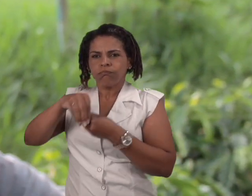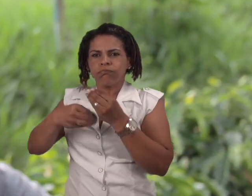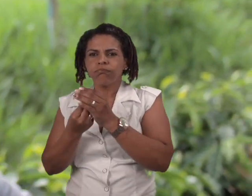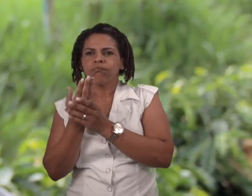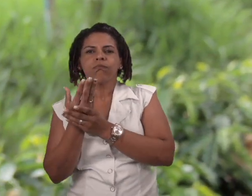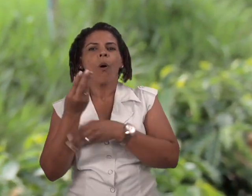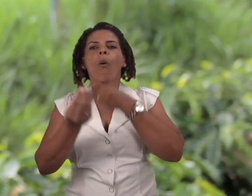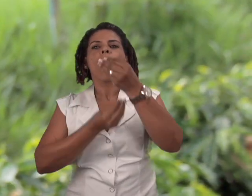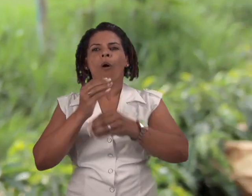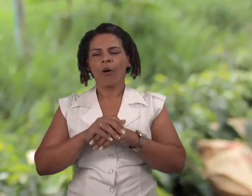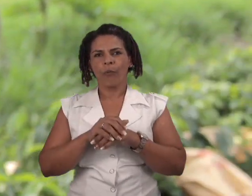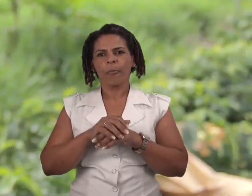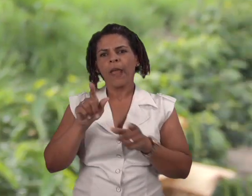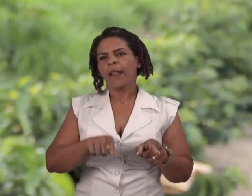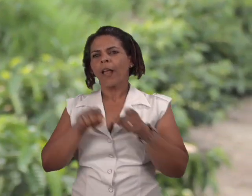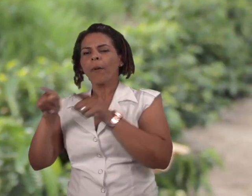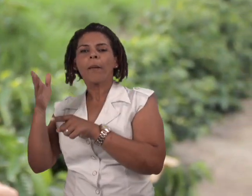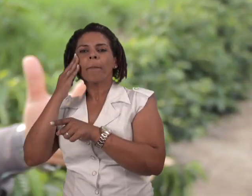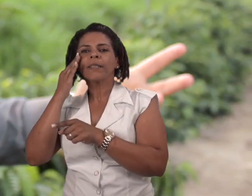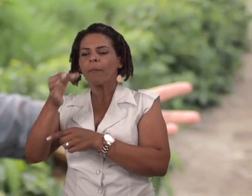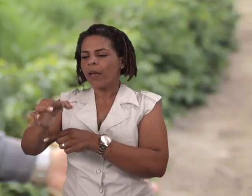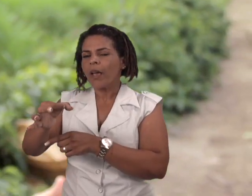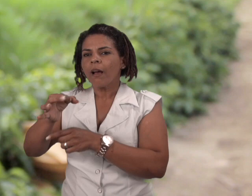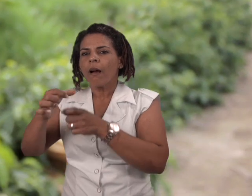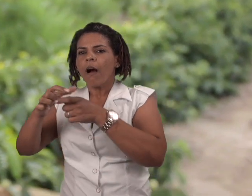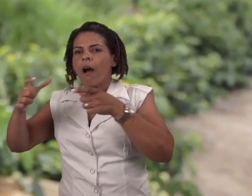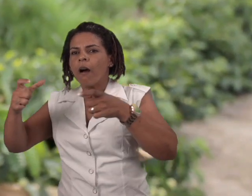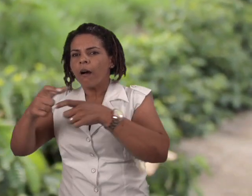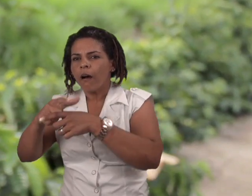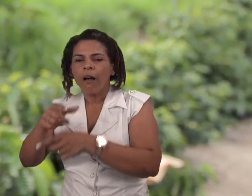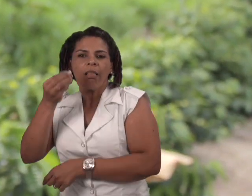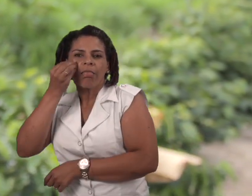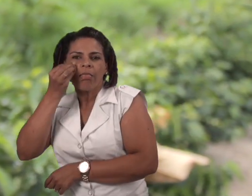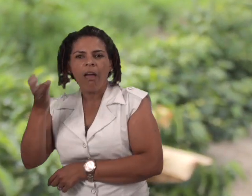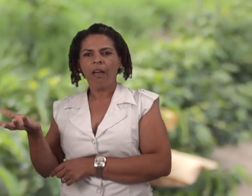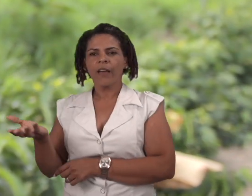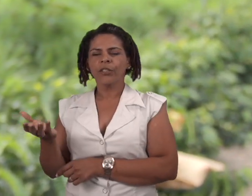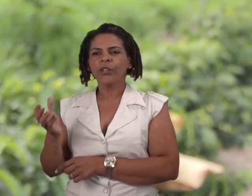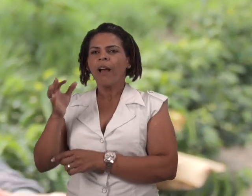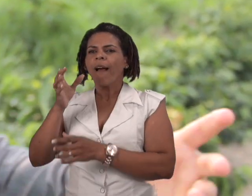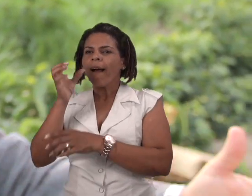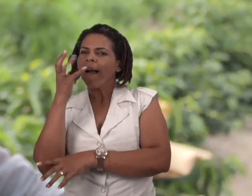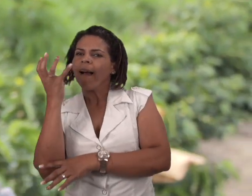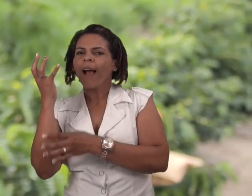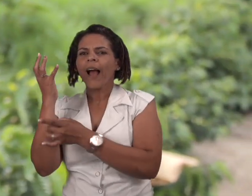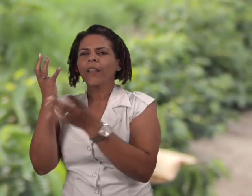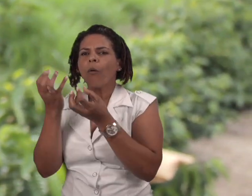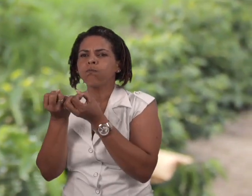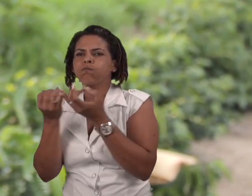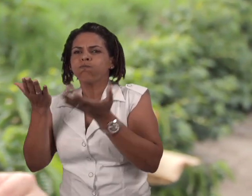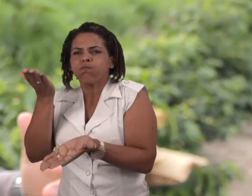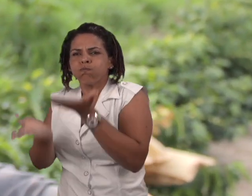fecundação. Se eu quiser fazer o teste, por exemplo, do tamanho do fruto, se eu quiser fazer o teste de rendimento do